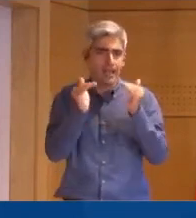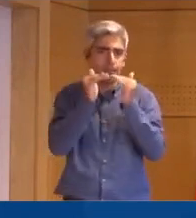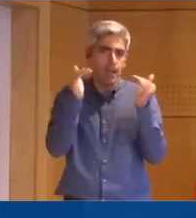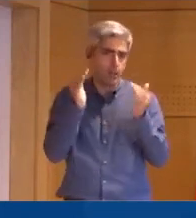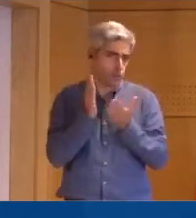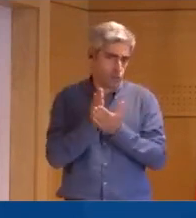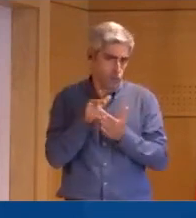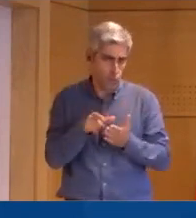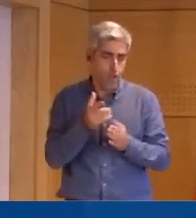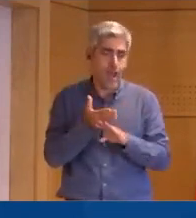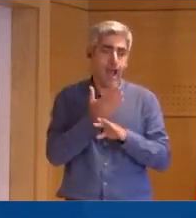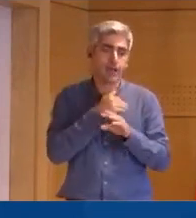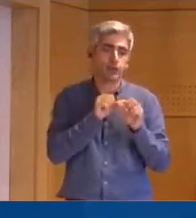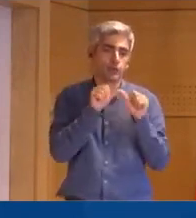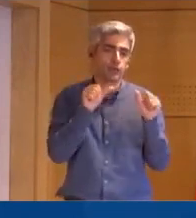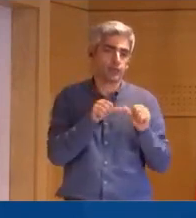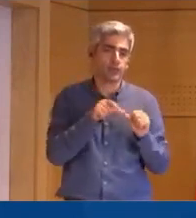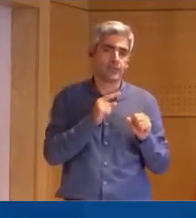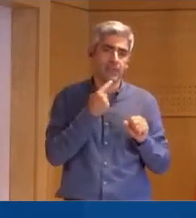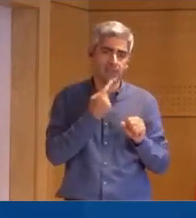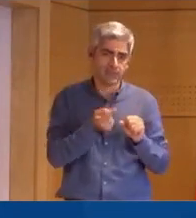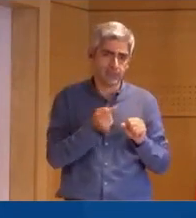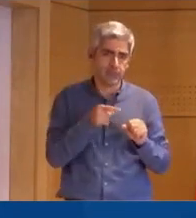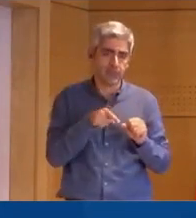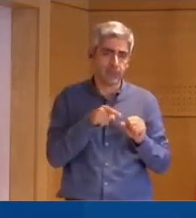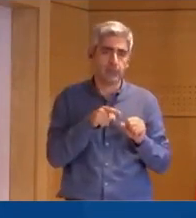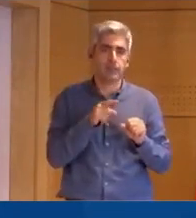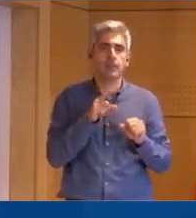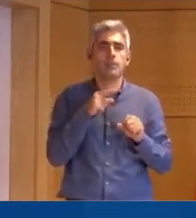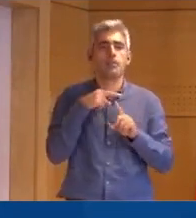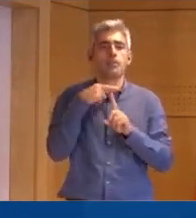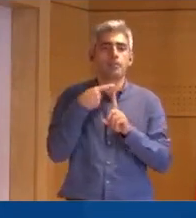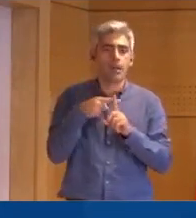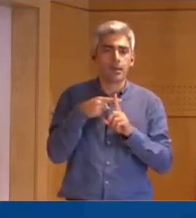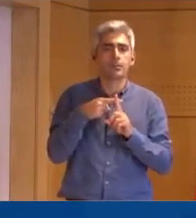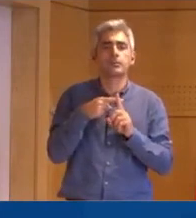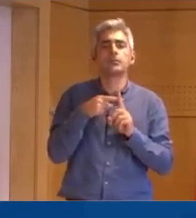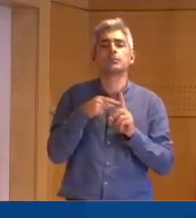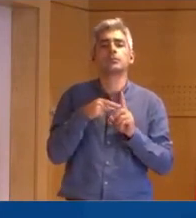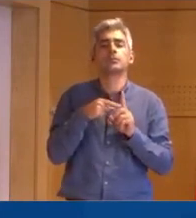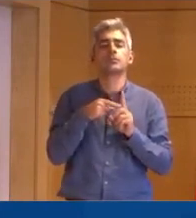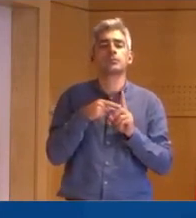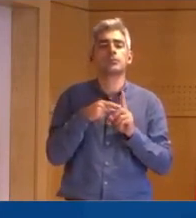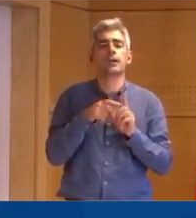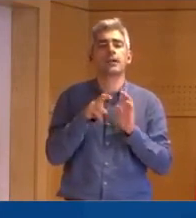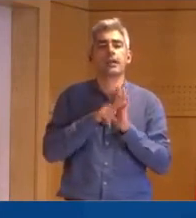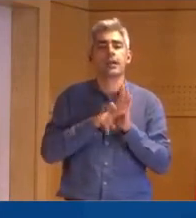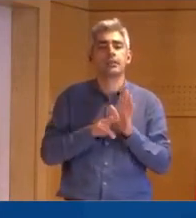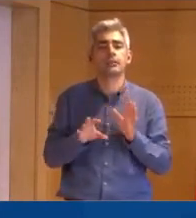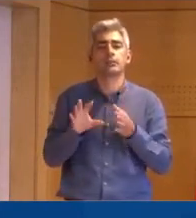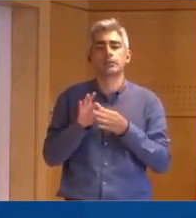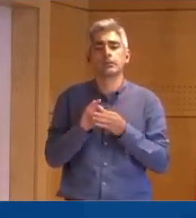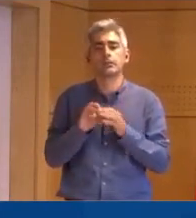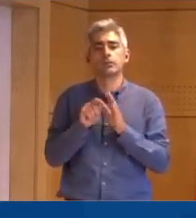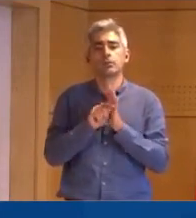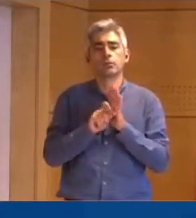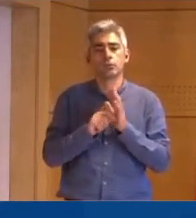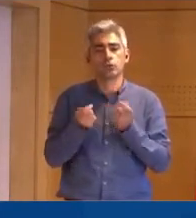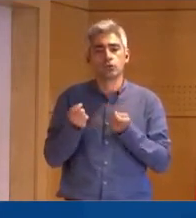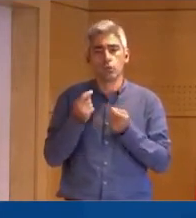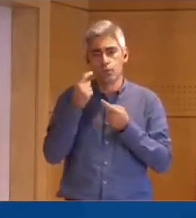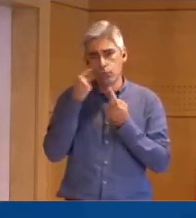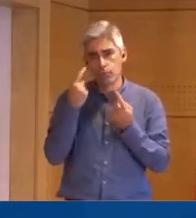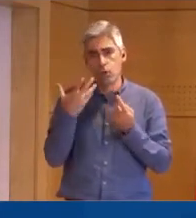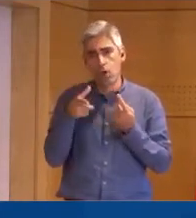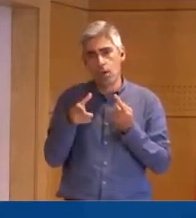O anterior regime especificava que, para além dessas, eram também aplicáveis as regras relativas ao estatuto de gestor público,